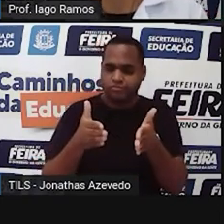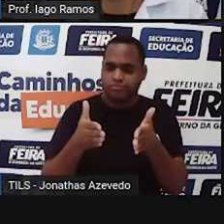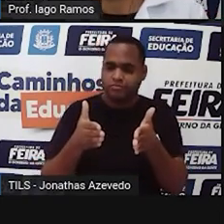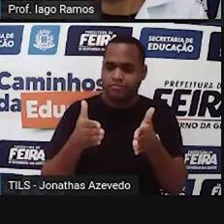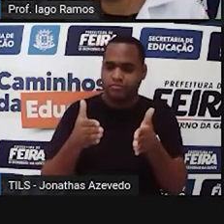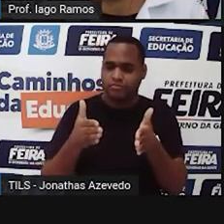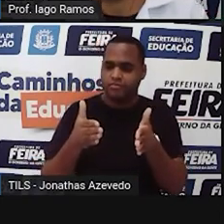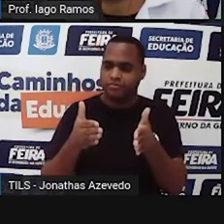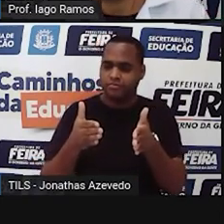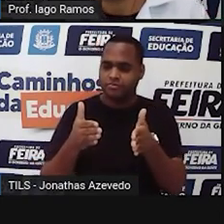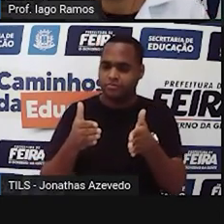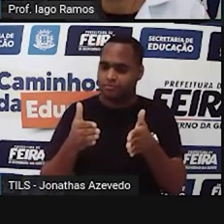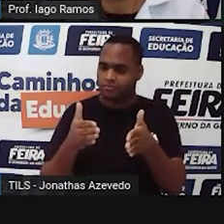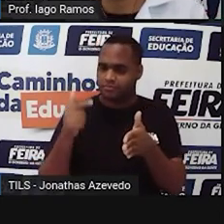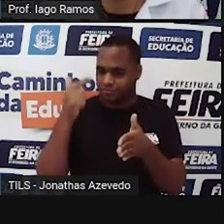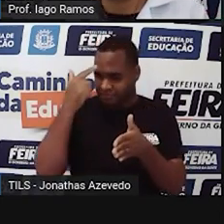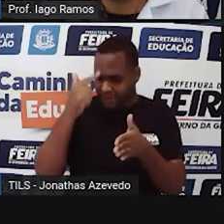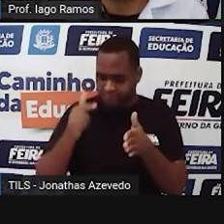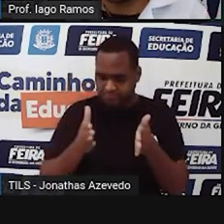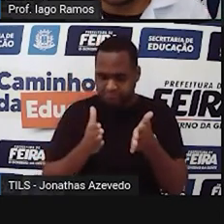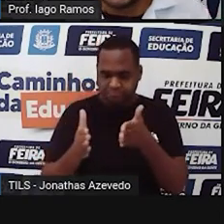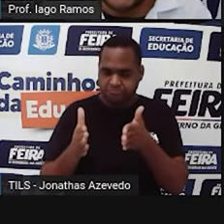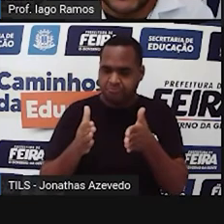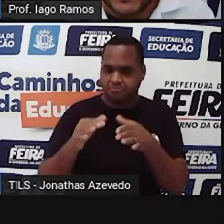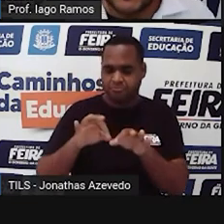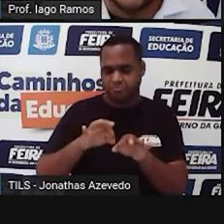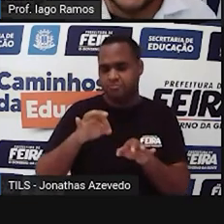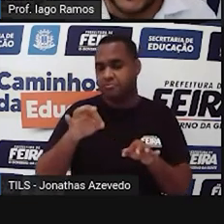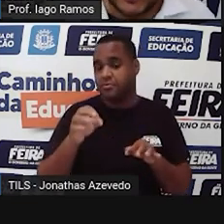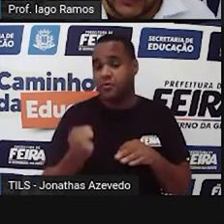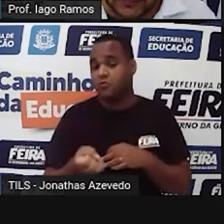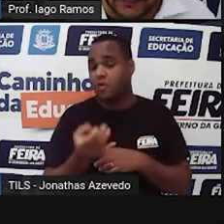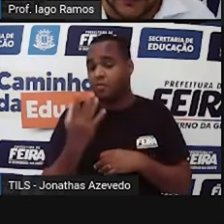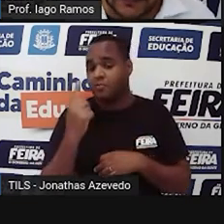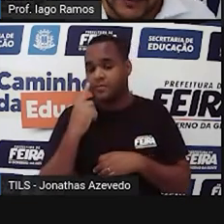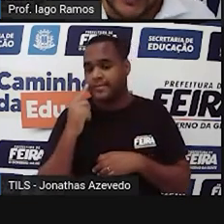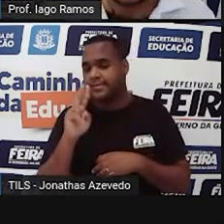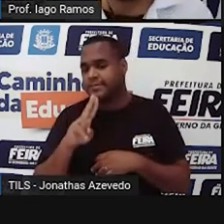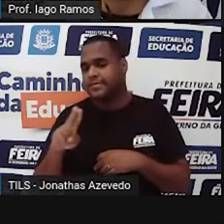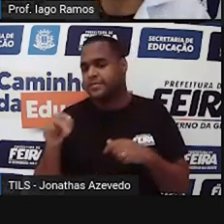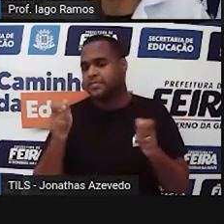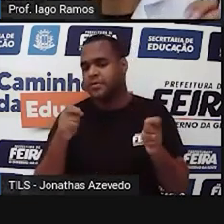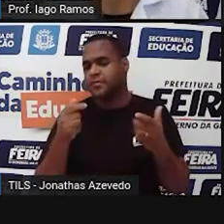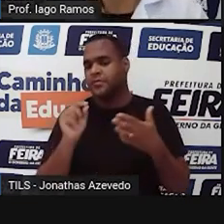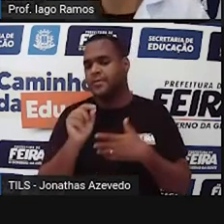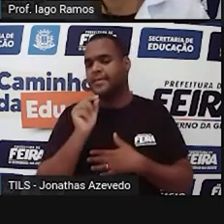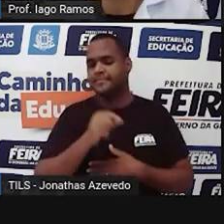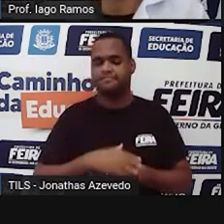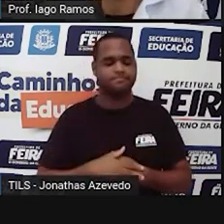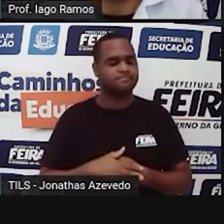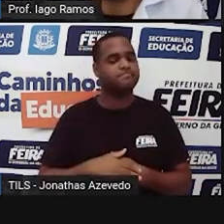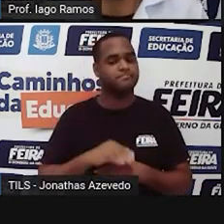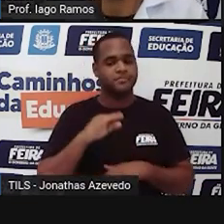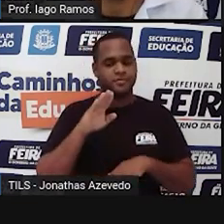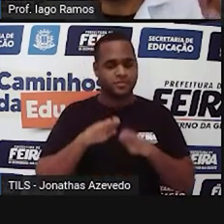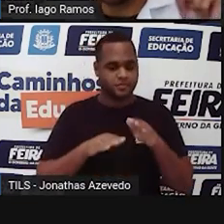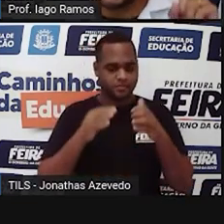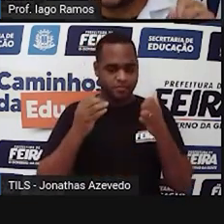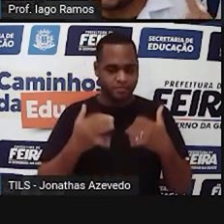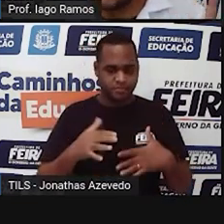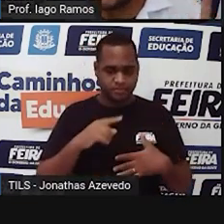medir uma estrada, qual é a unidade mais adequada para fazer isso? Então, vai ser por aí, tá?